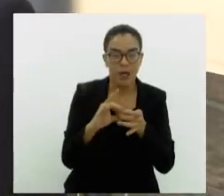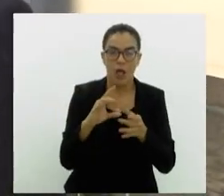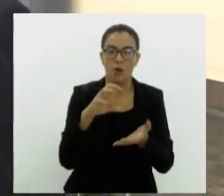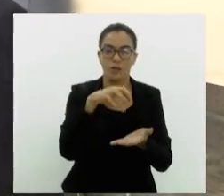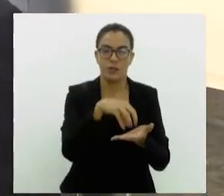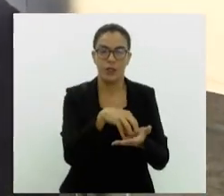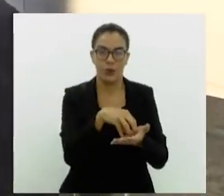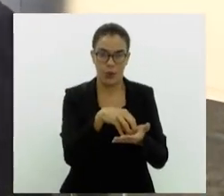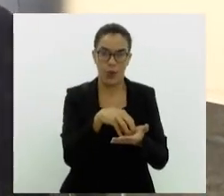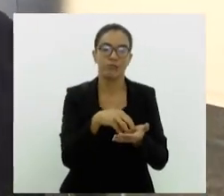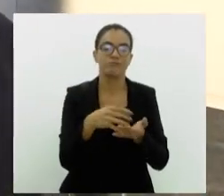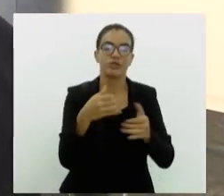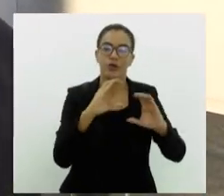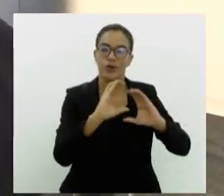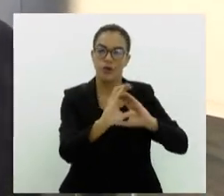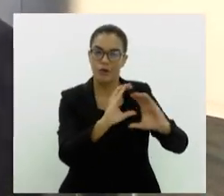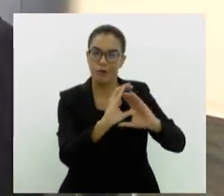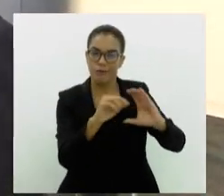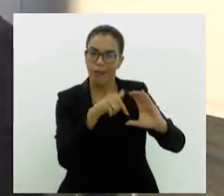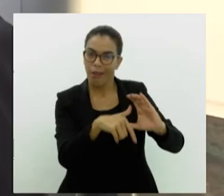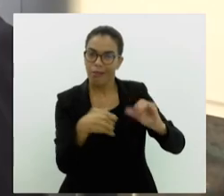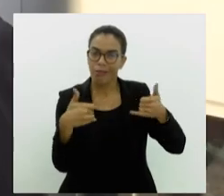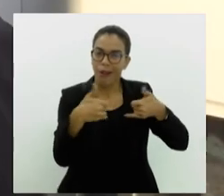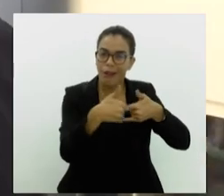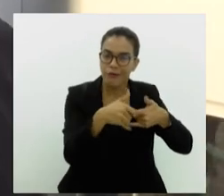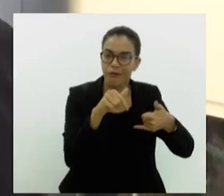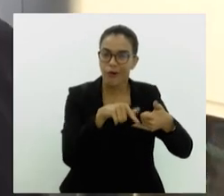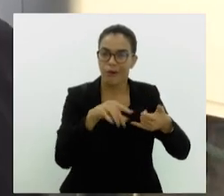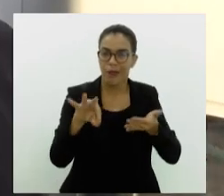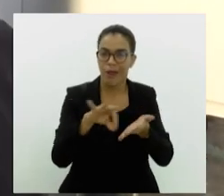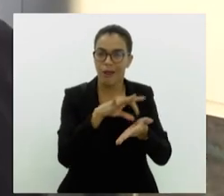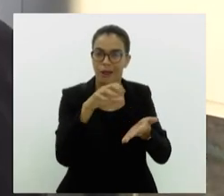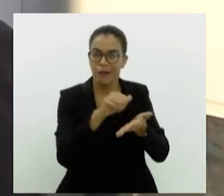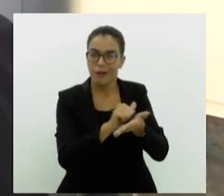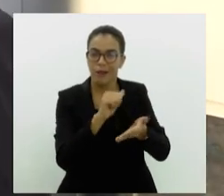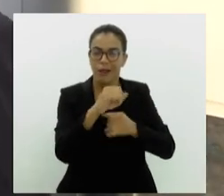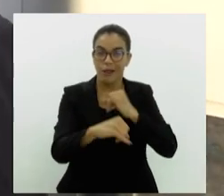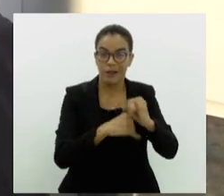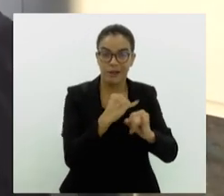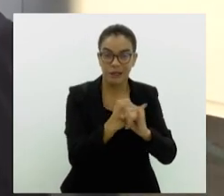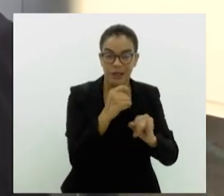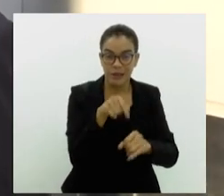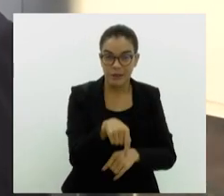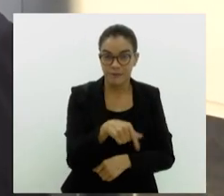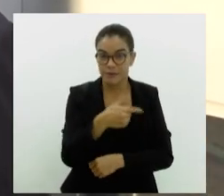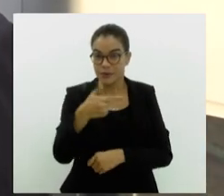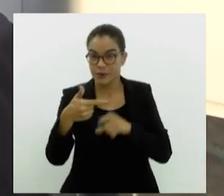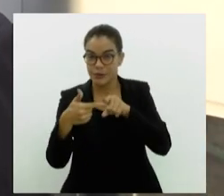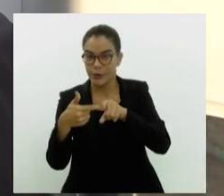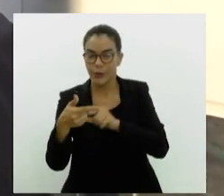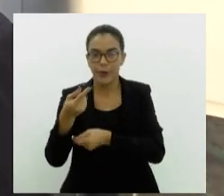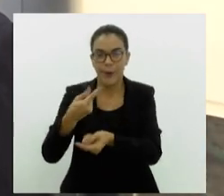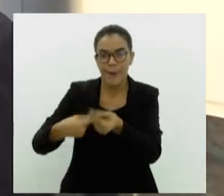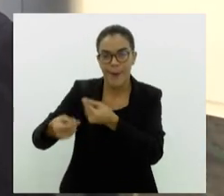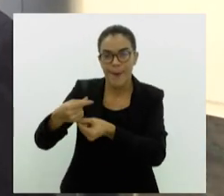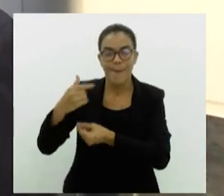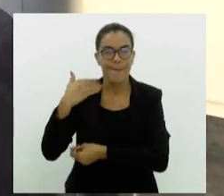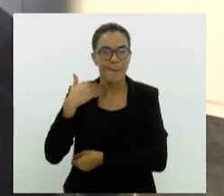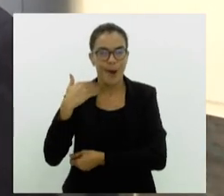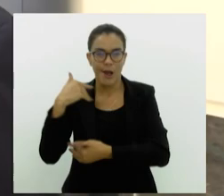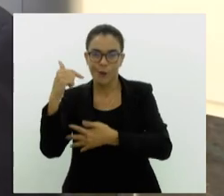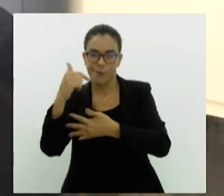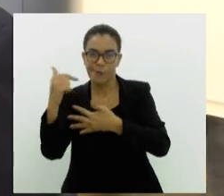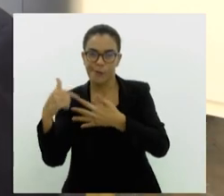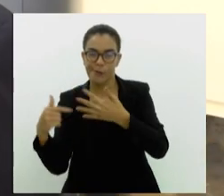de telecomunicações, então empresas de telefonia, TV por assinatura, internet. Segundo lugar, o setor financeiro, então os bancos e as demais